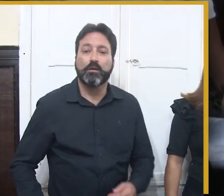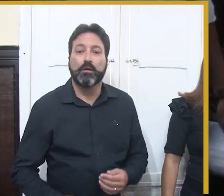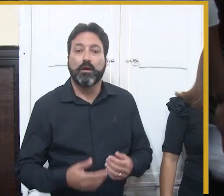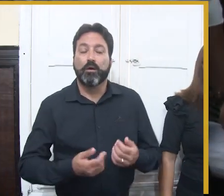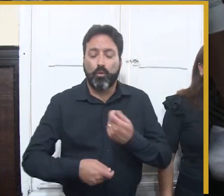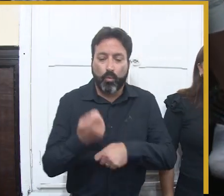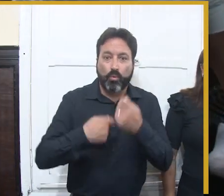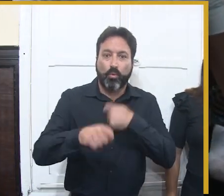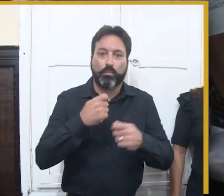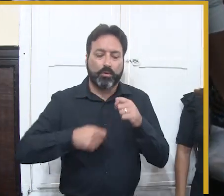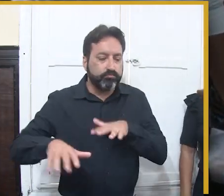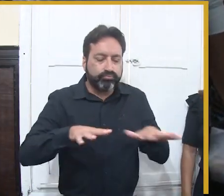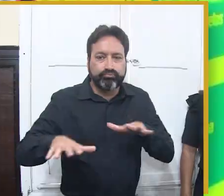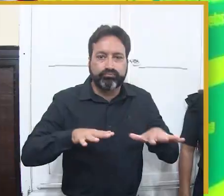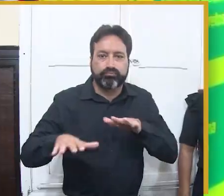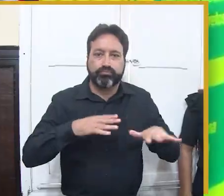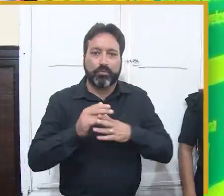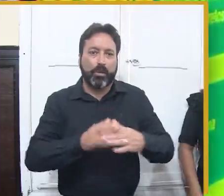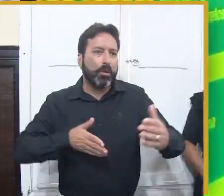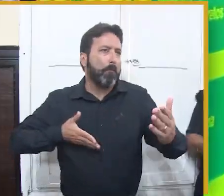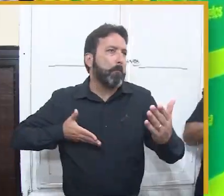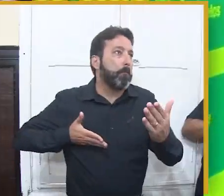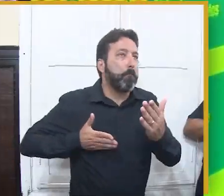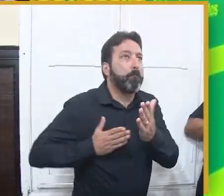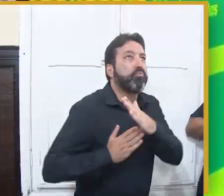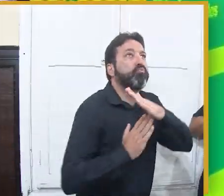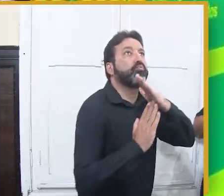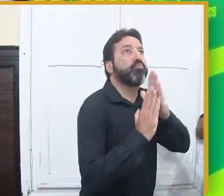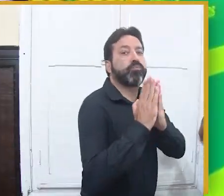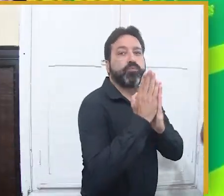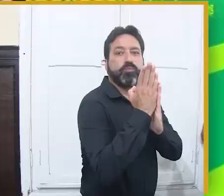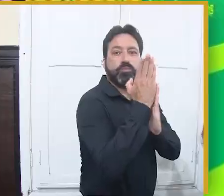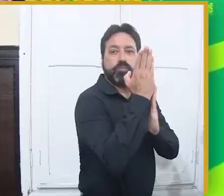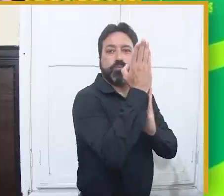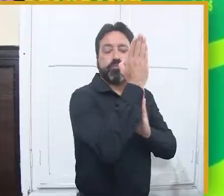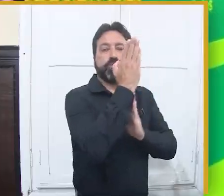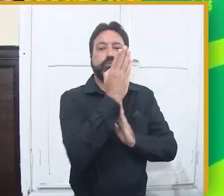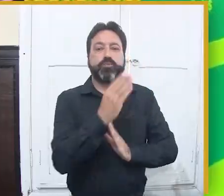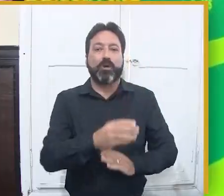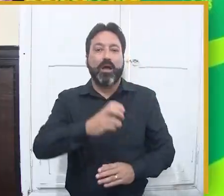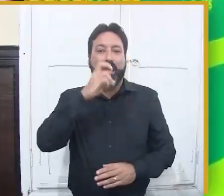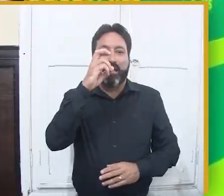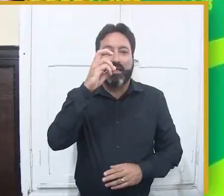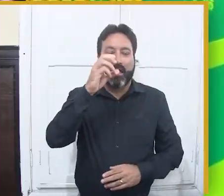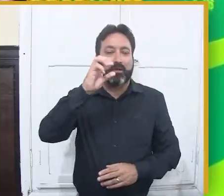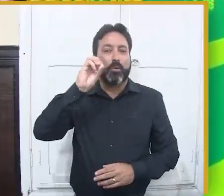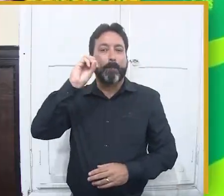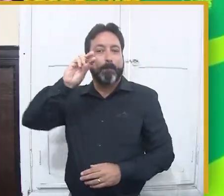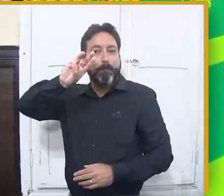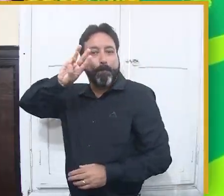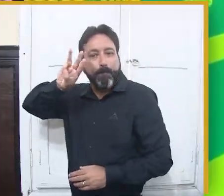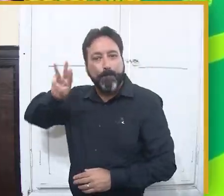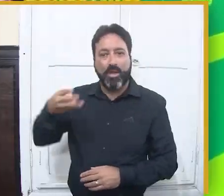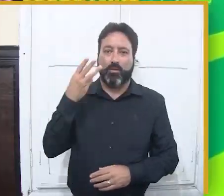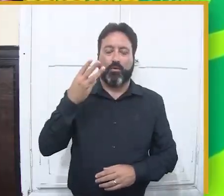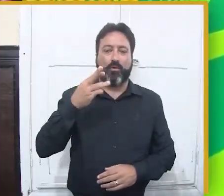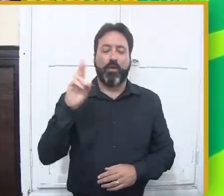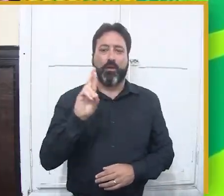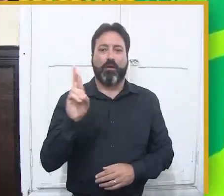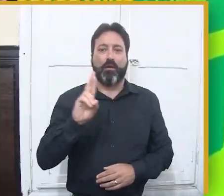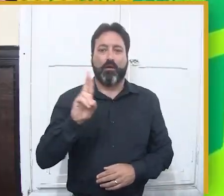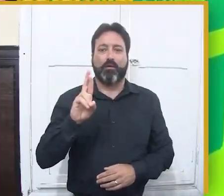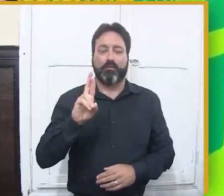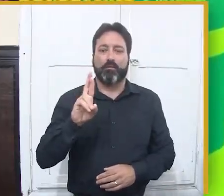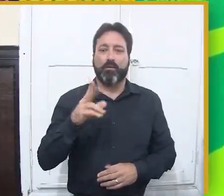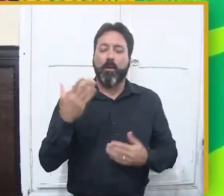que gera recordes absolutos, e no São João 2022, nós tivemos 6 mil empregos gerados entre empregos diretos e